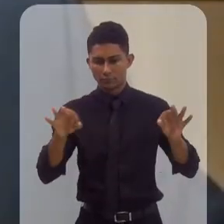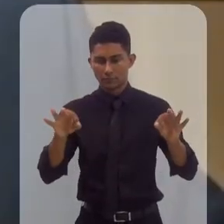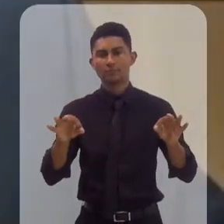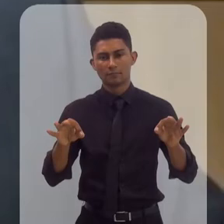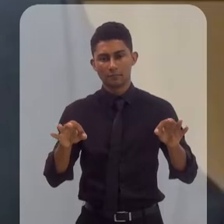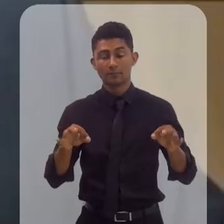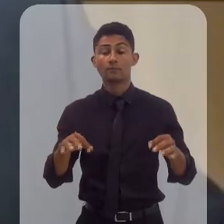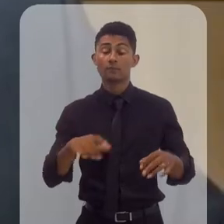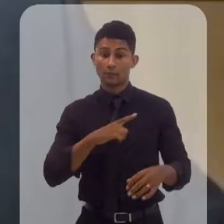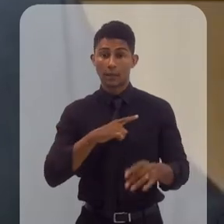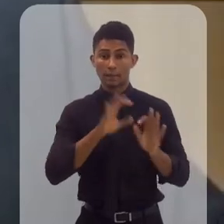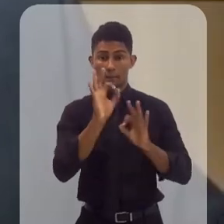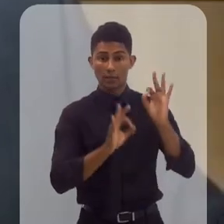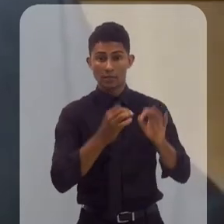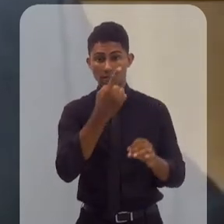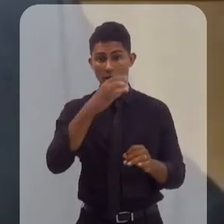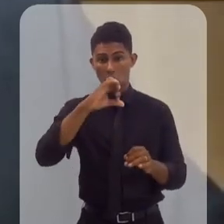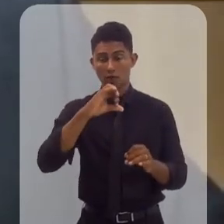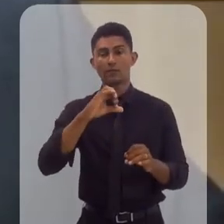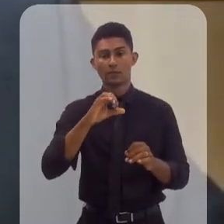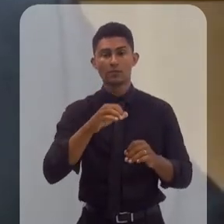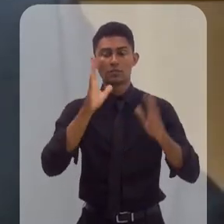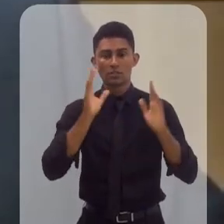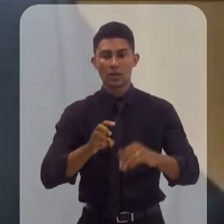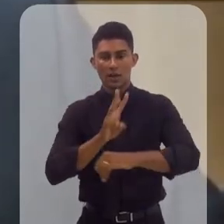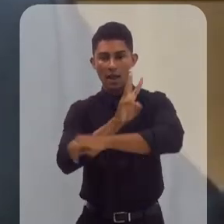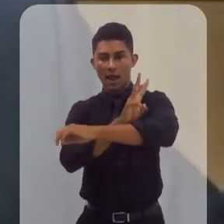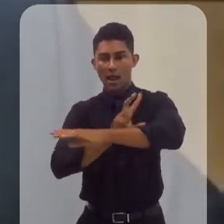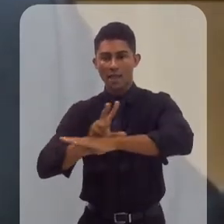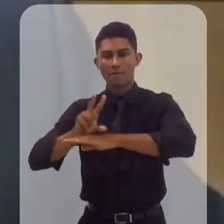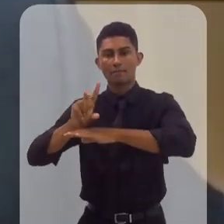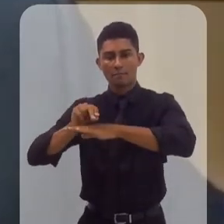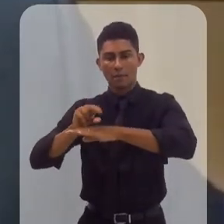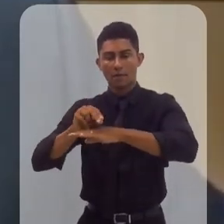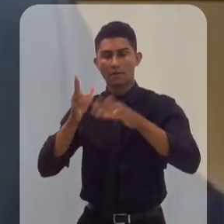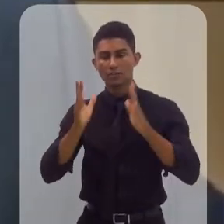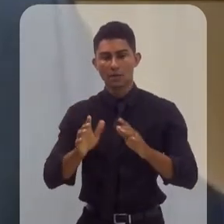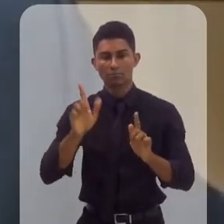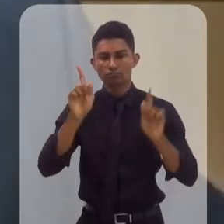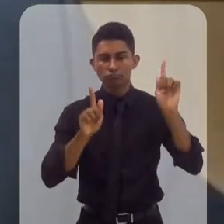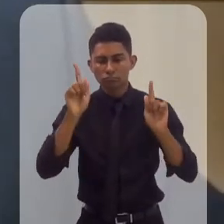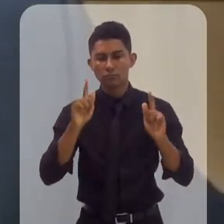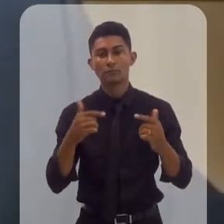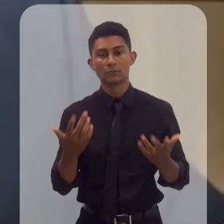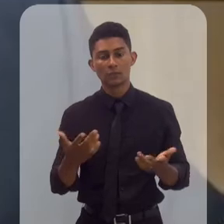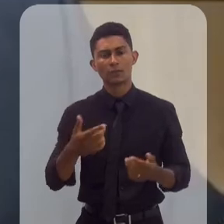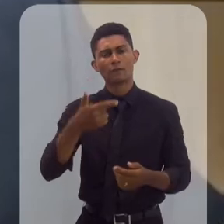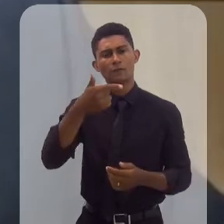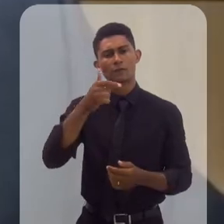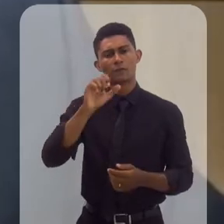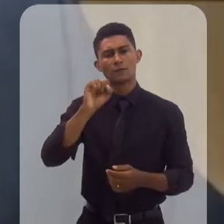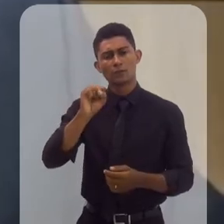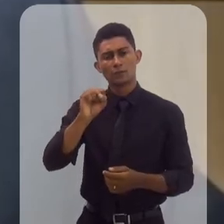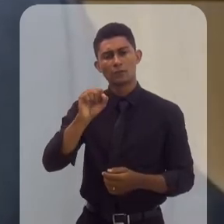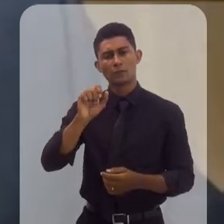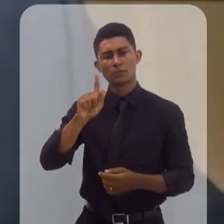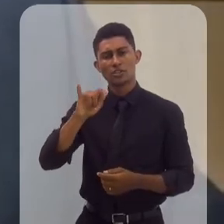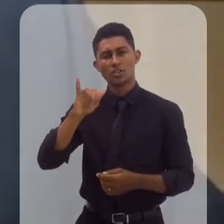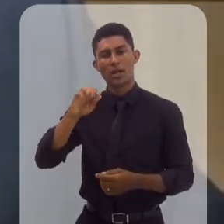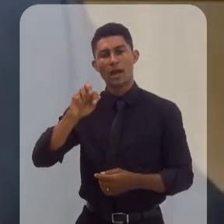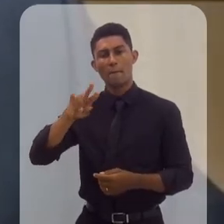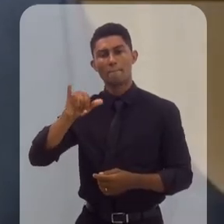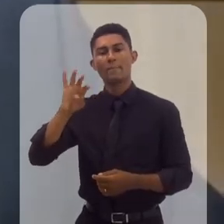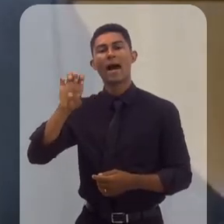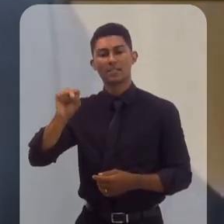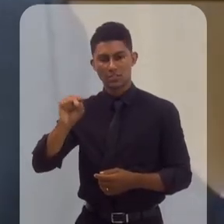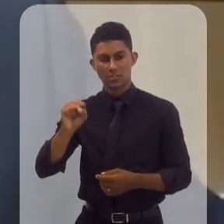licenciados pelo IBAMA, com a potência de quase 28 gigawatts pico. Ou seja, é uma potência muito grande, que